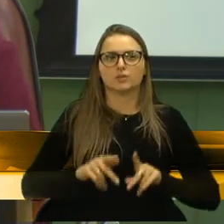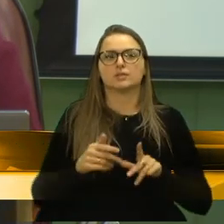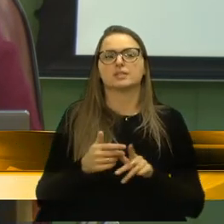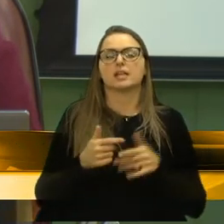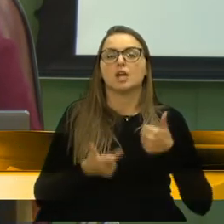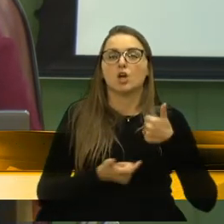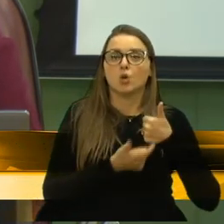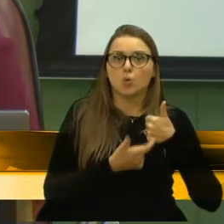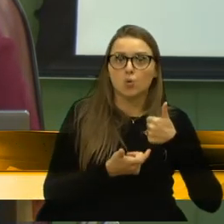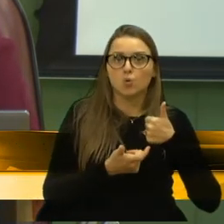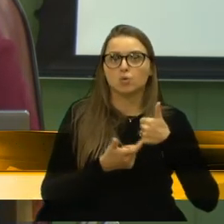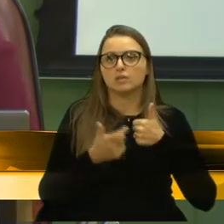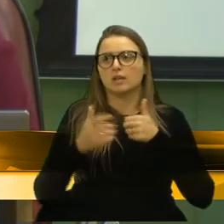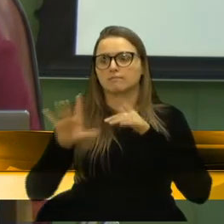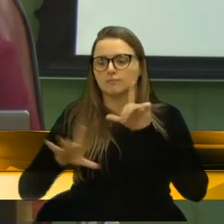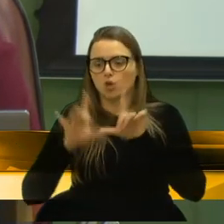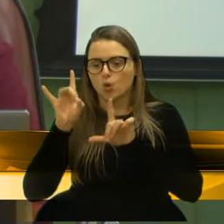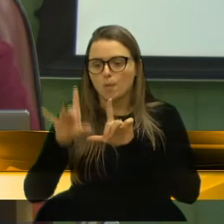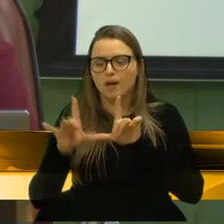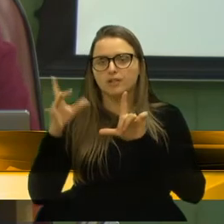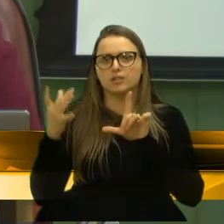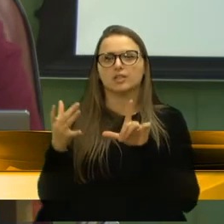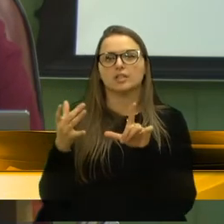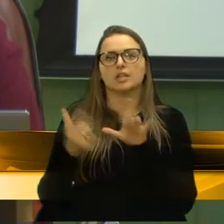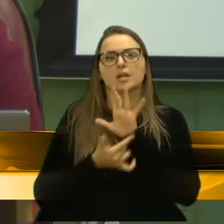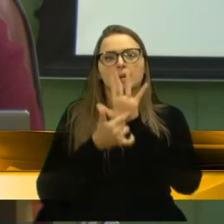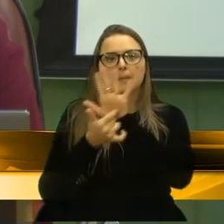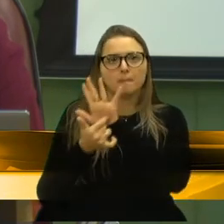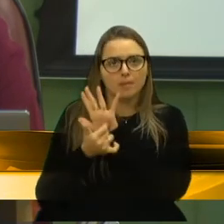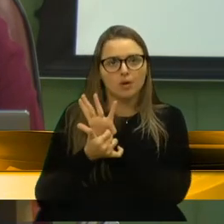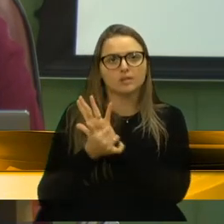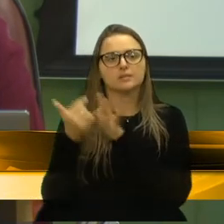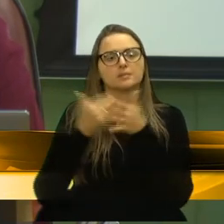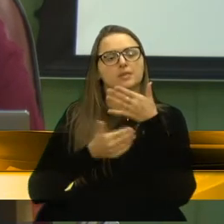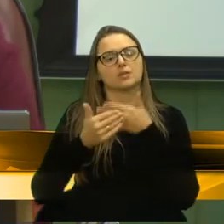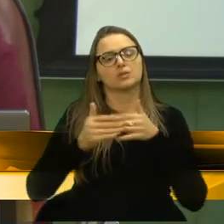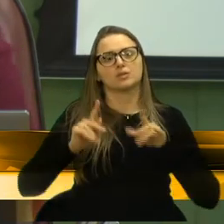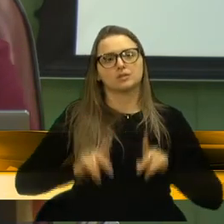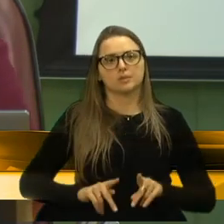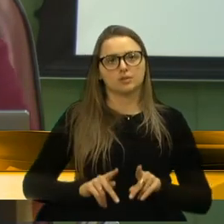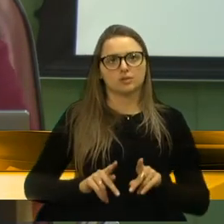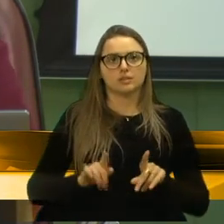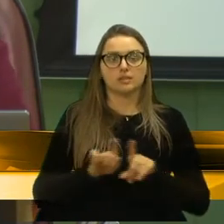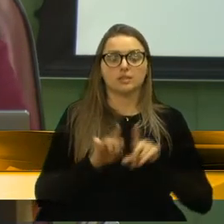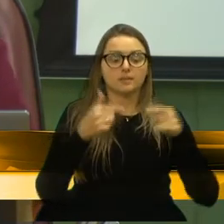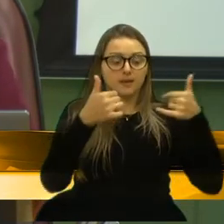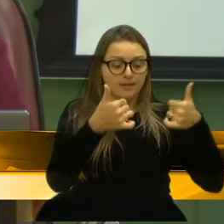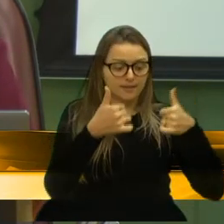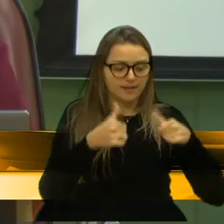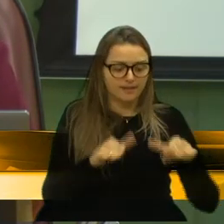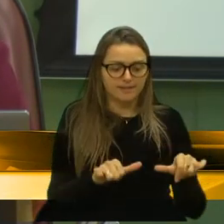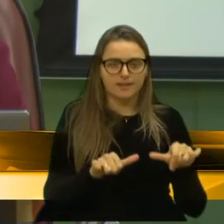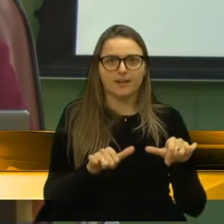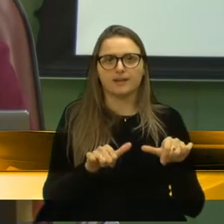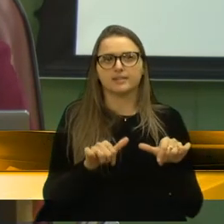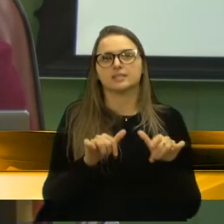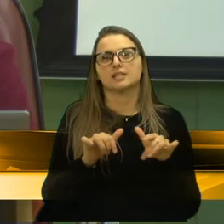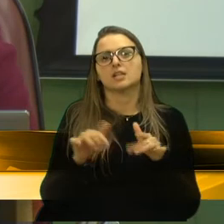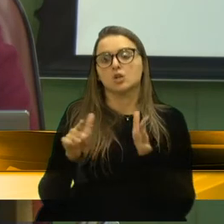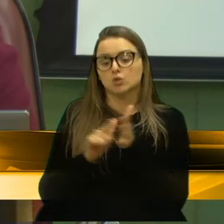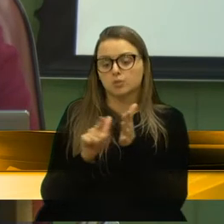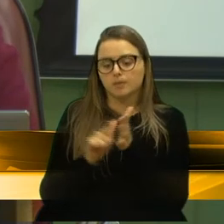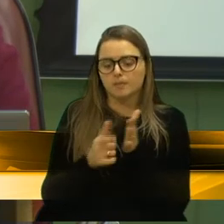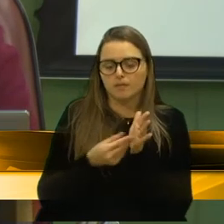compartilhem, que a gente consiga realmente alcançar um número elevado de pessoas. E os cartazes, esses flyers, serão